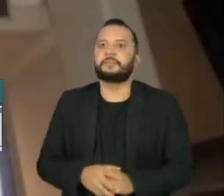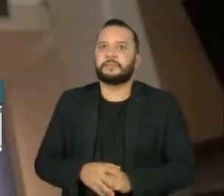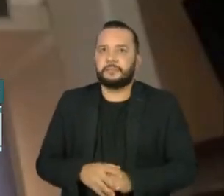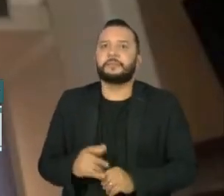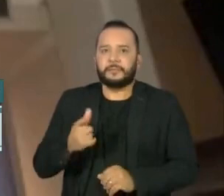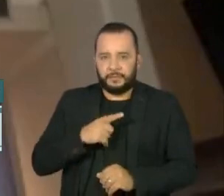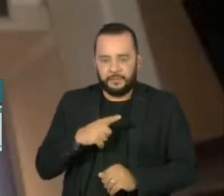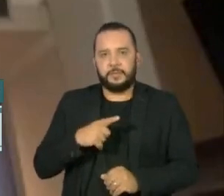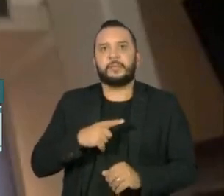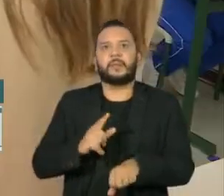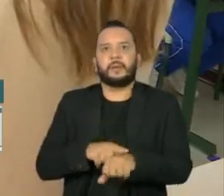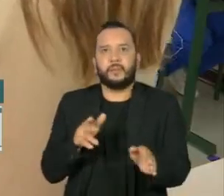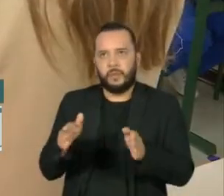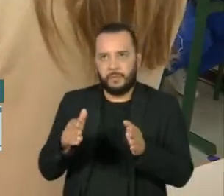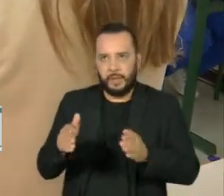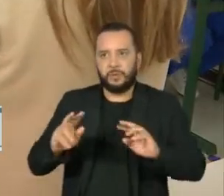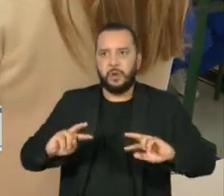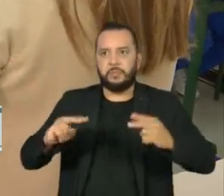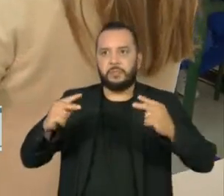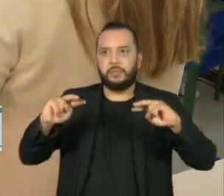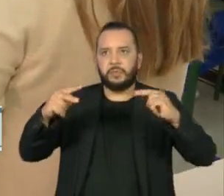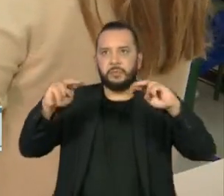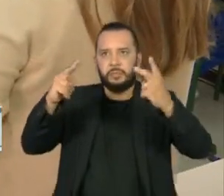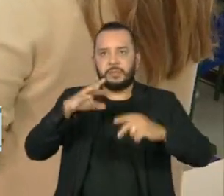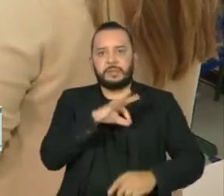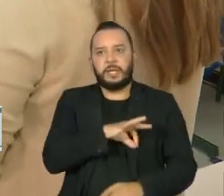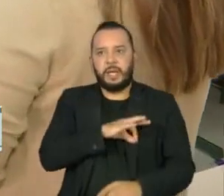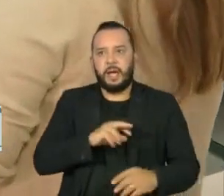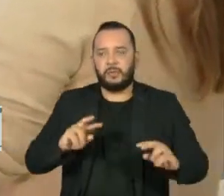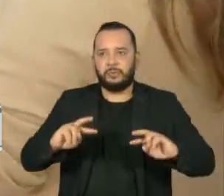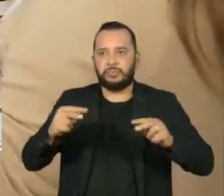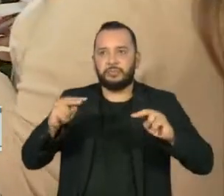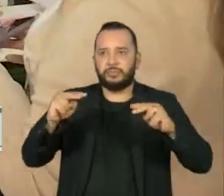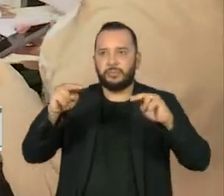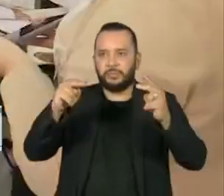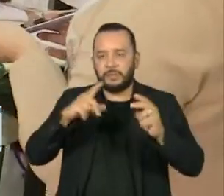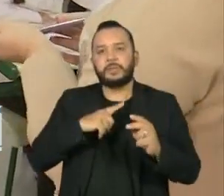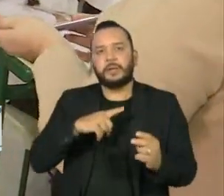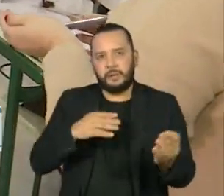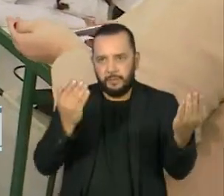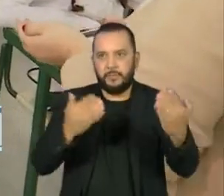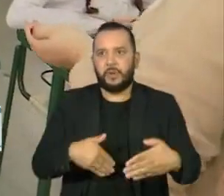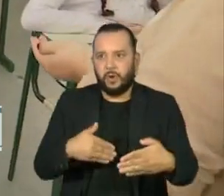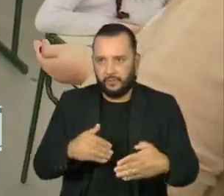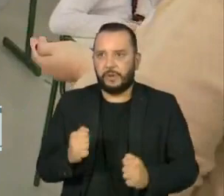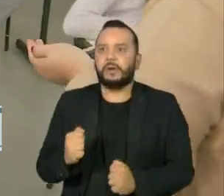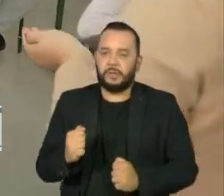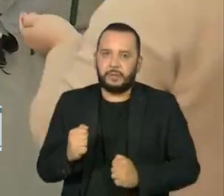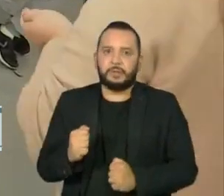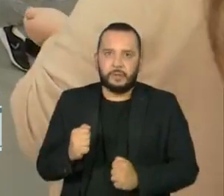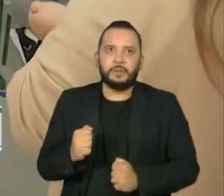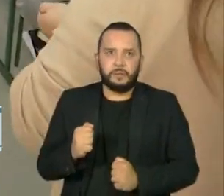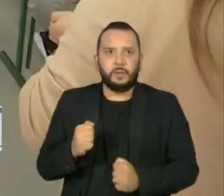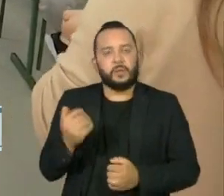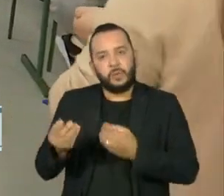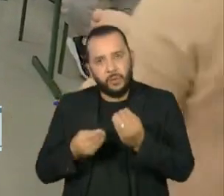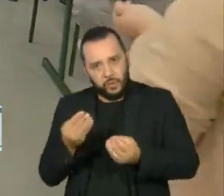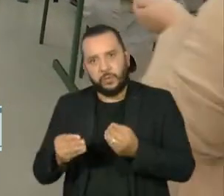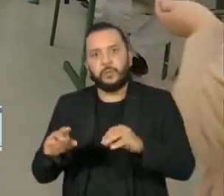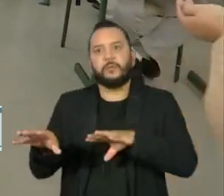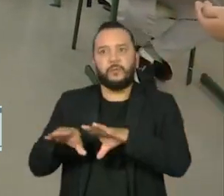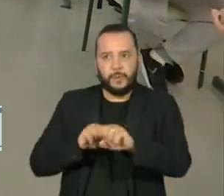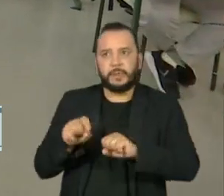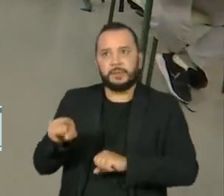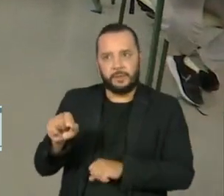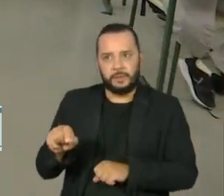de evolução na carreira, então passar de uma faixa salarial para outra, ele terá momentos de evolução na carreira através de formação e